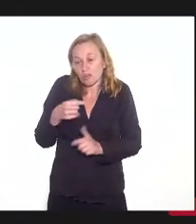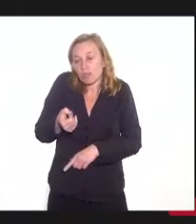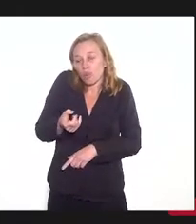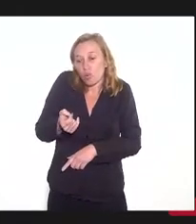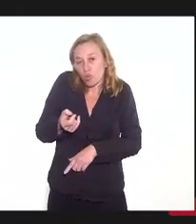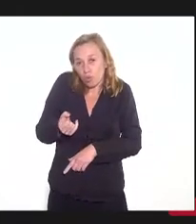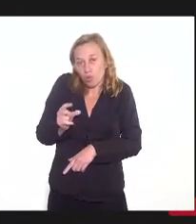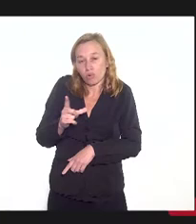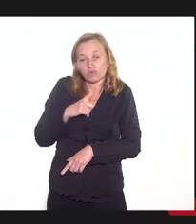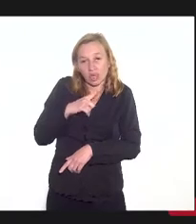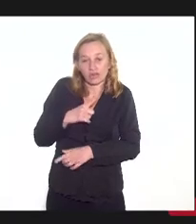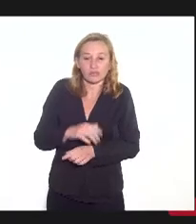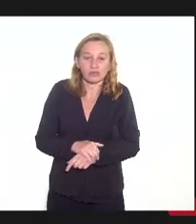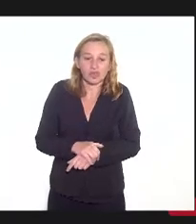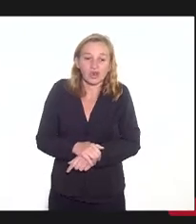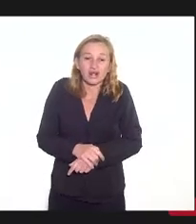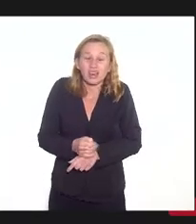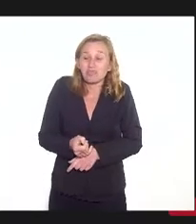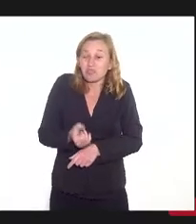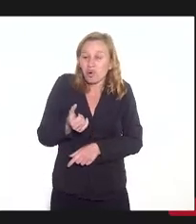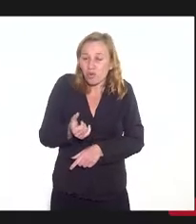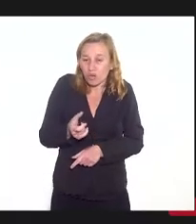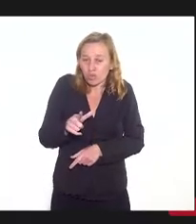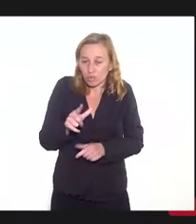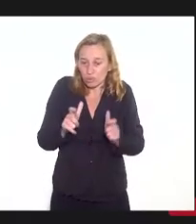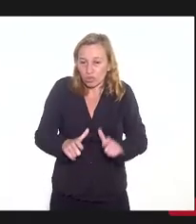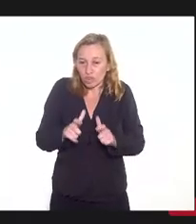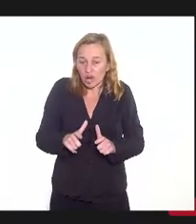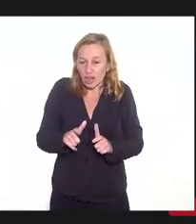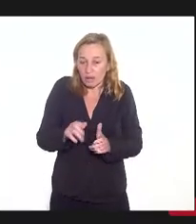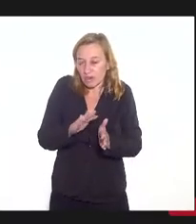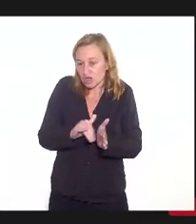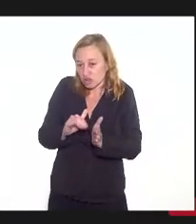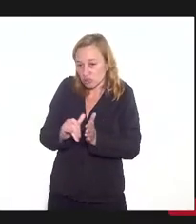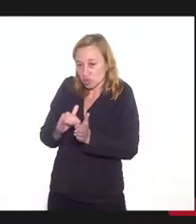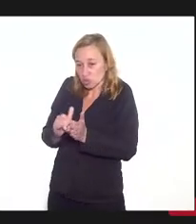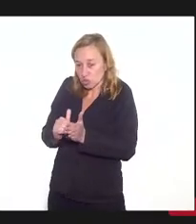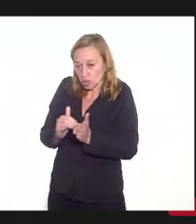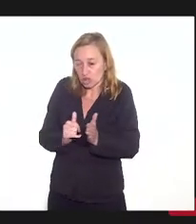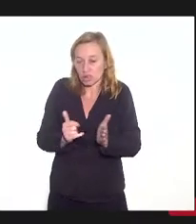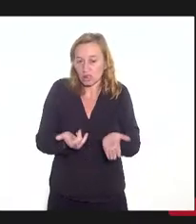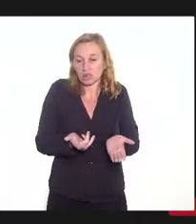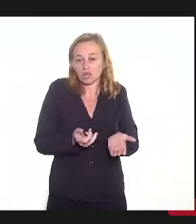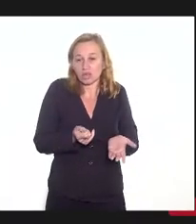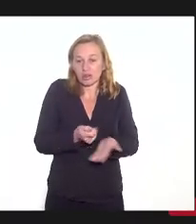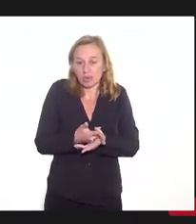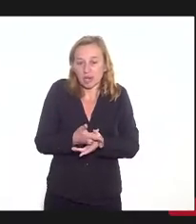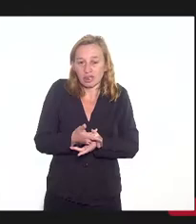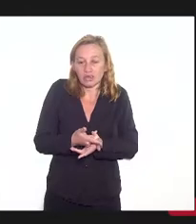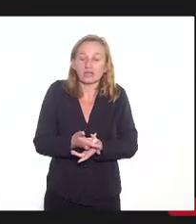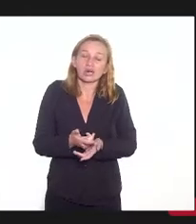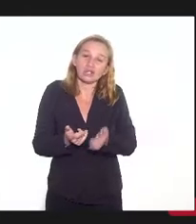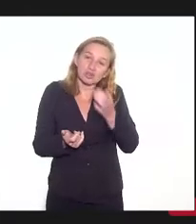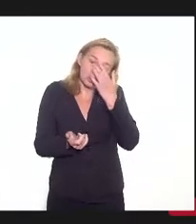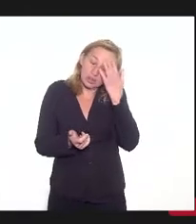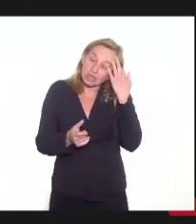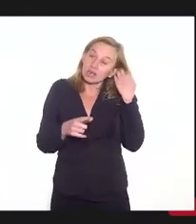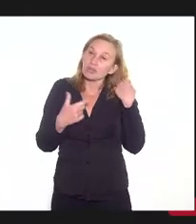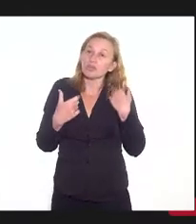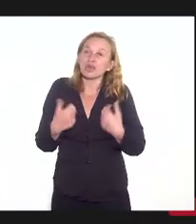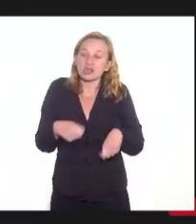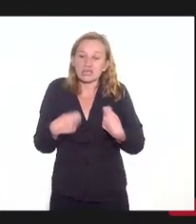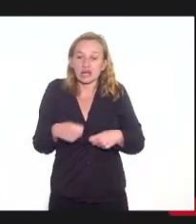como não tem muito espaço para reduzir despesas, tem algum, mas nem tanto, nós teríamos que